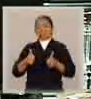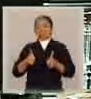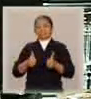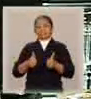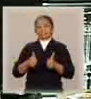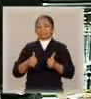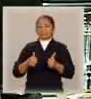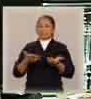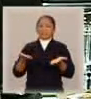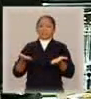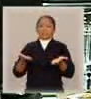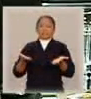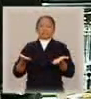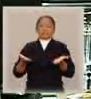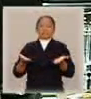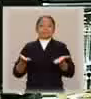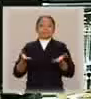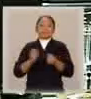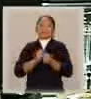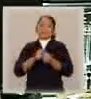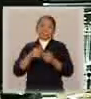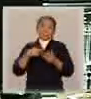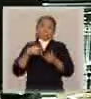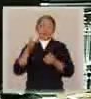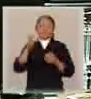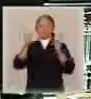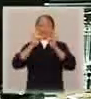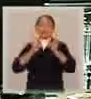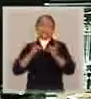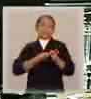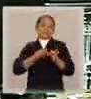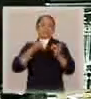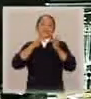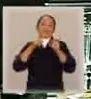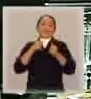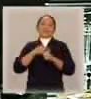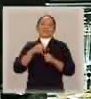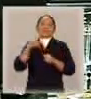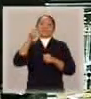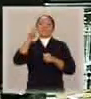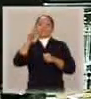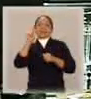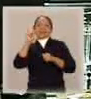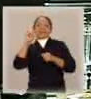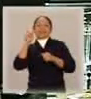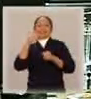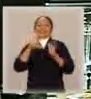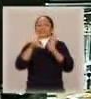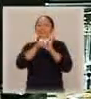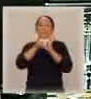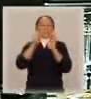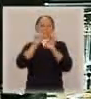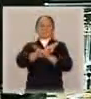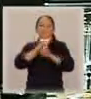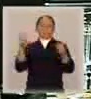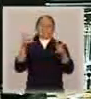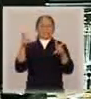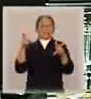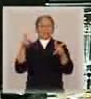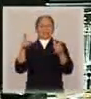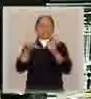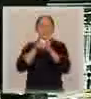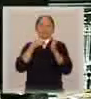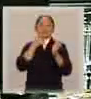Bom, então, aí seria, nós estaríamos vivendo um paraíso, um lugar que não é aqui na Terra. Seria uma lei, né? É uma lei completamente sem força,